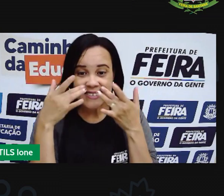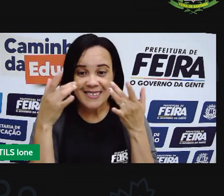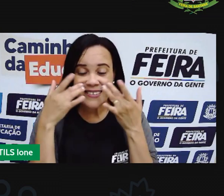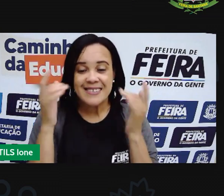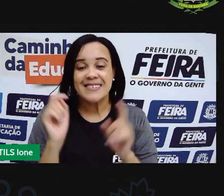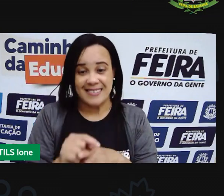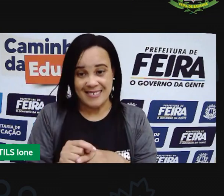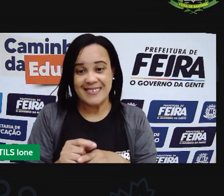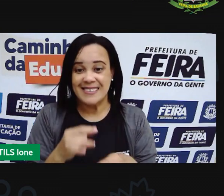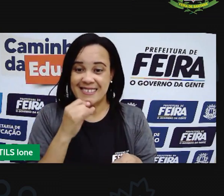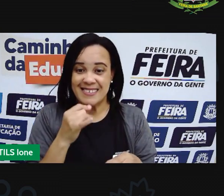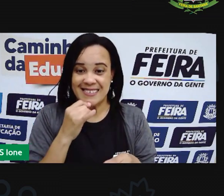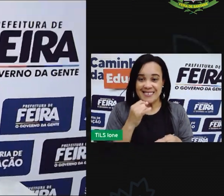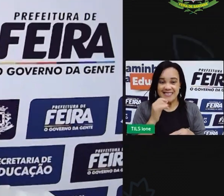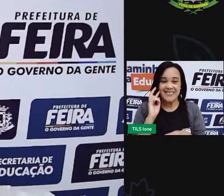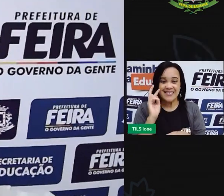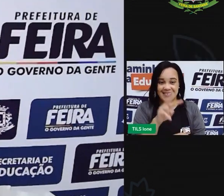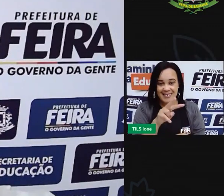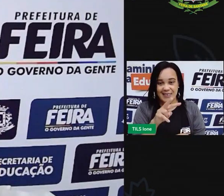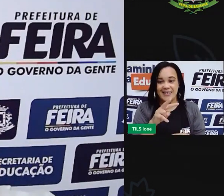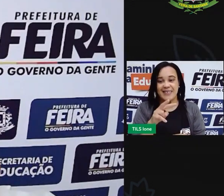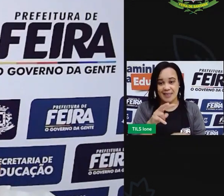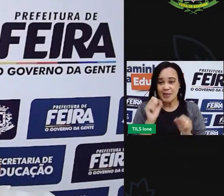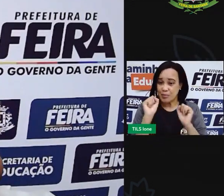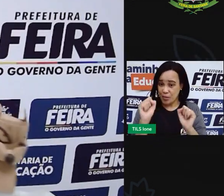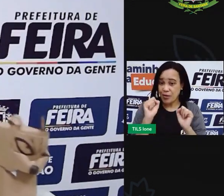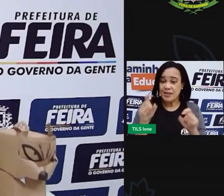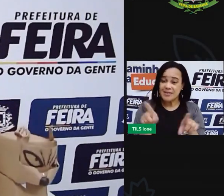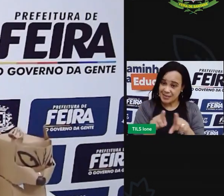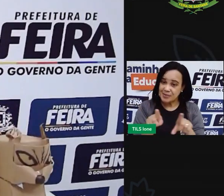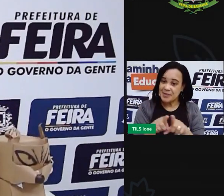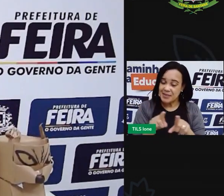feito com parte de leite,